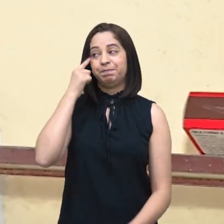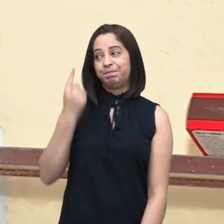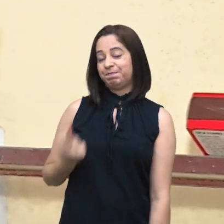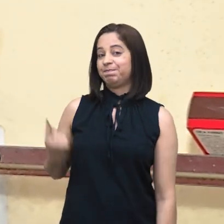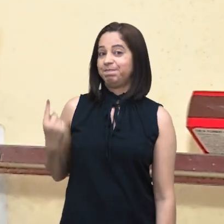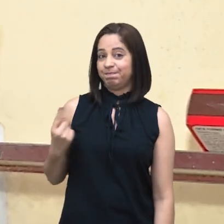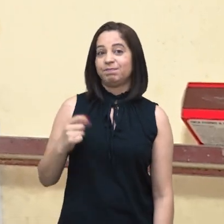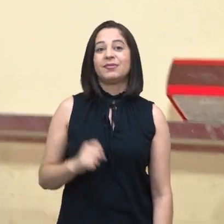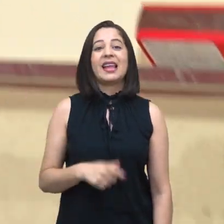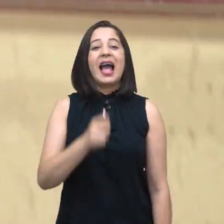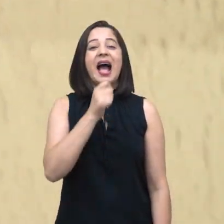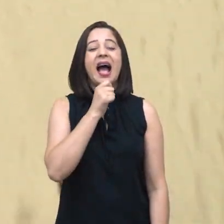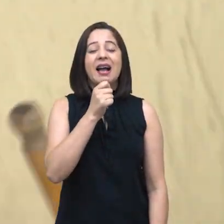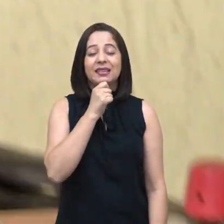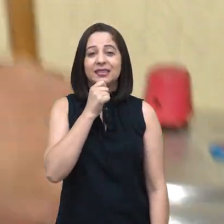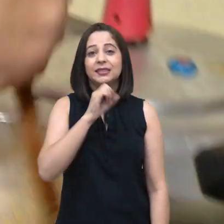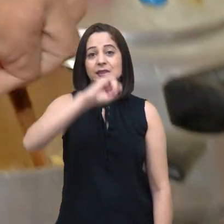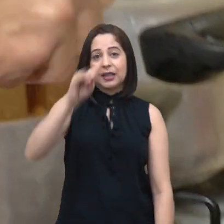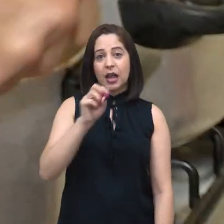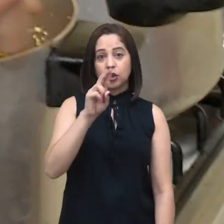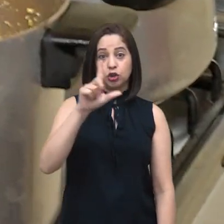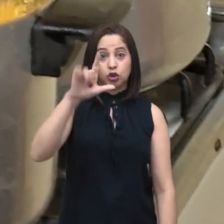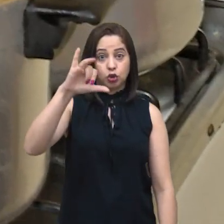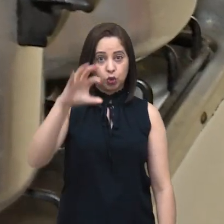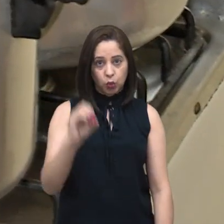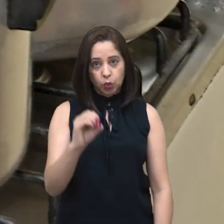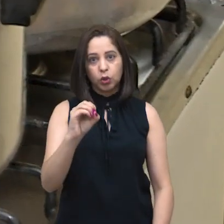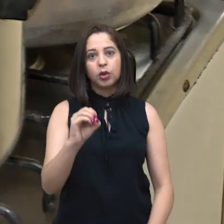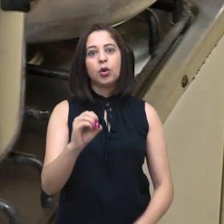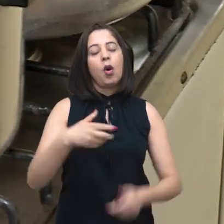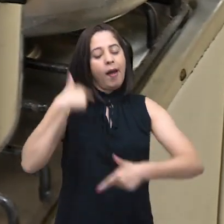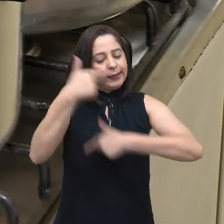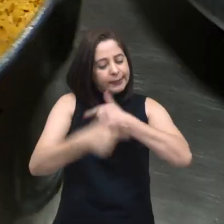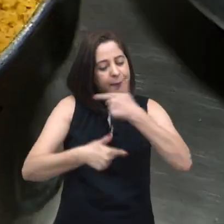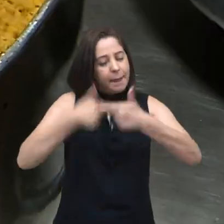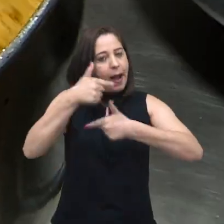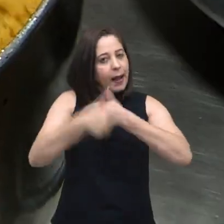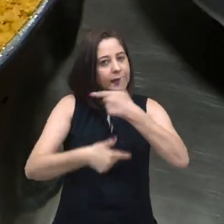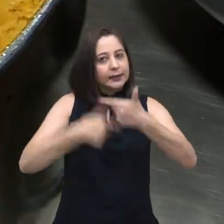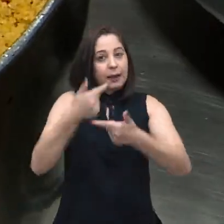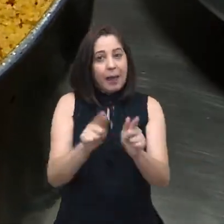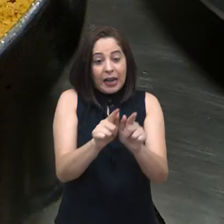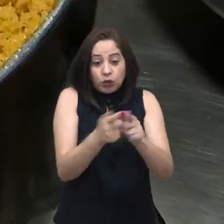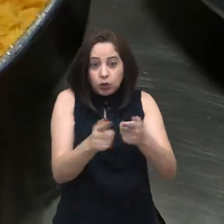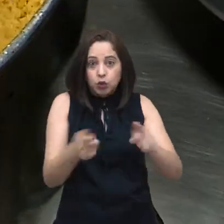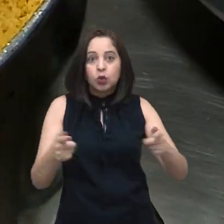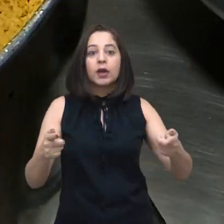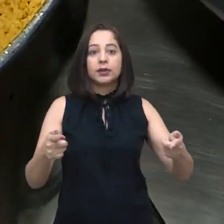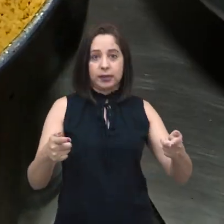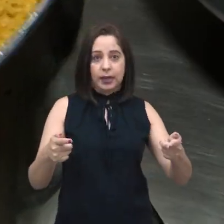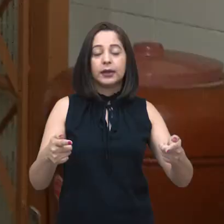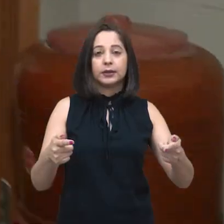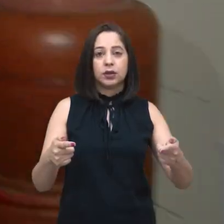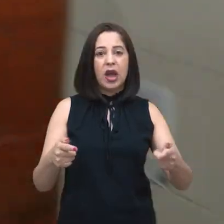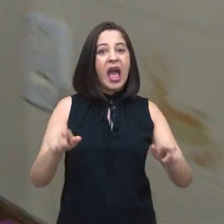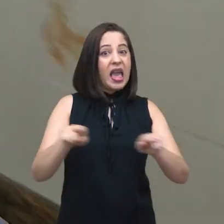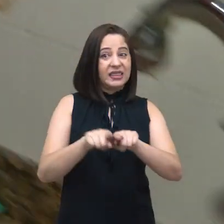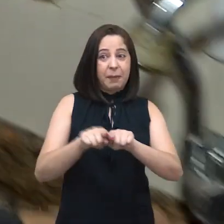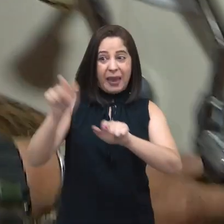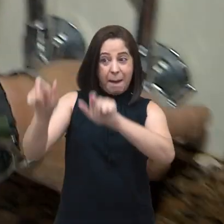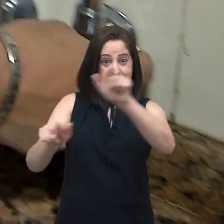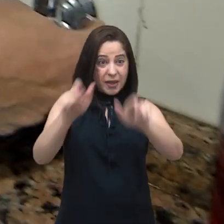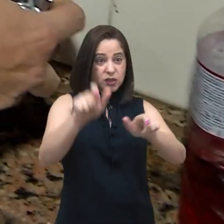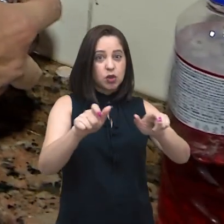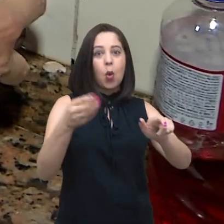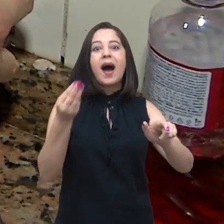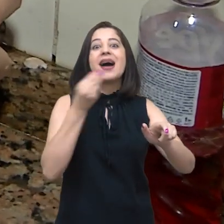Para manter a mente ativa e as contas em dia, o Sr. Júlio, que já é aposentado, segue trabalhando como churrasqueiro. Assim como